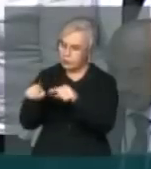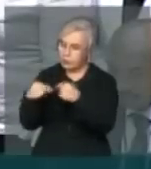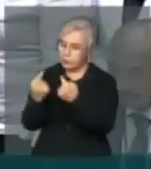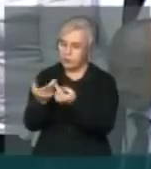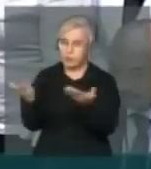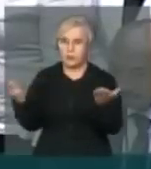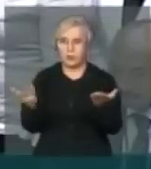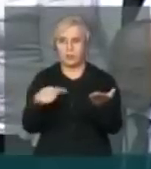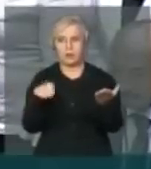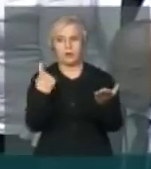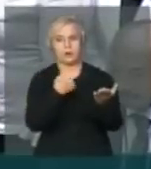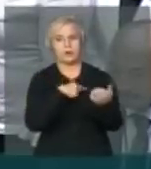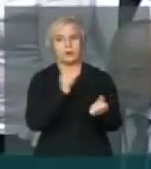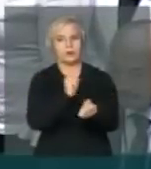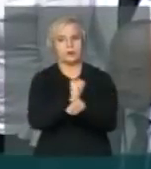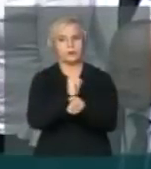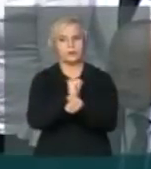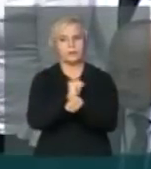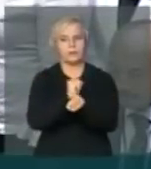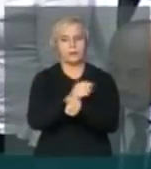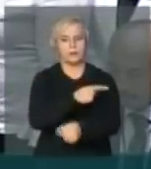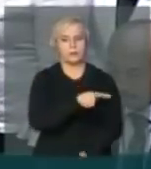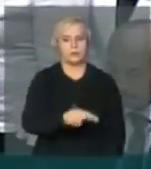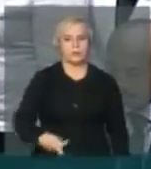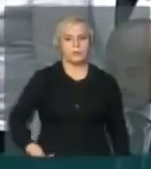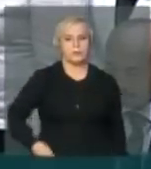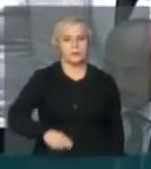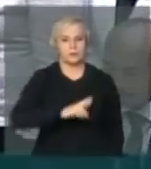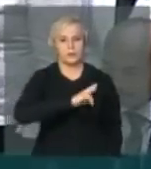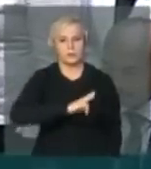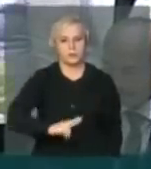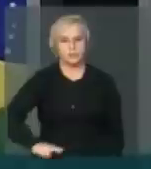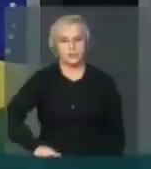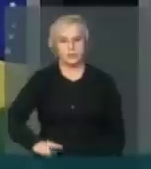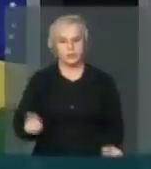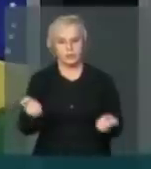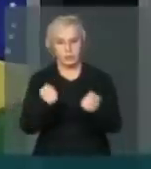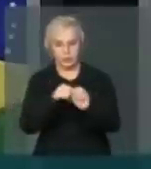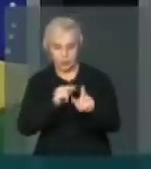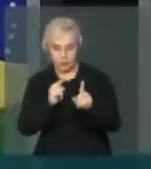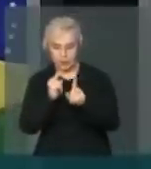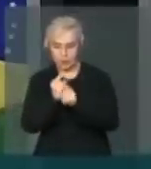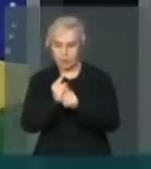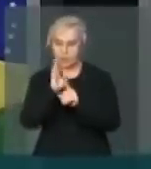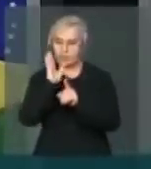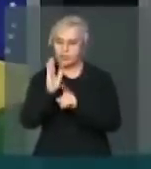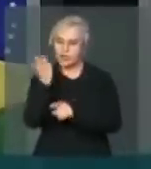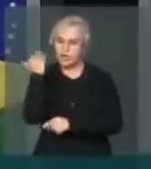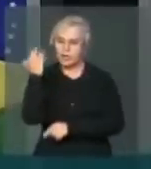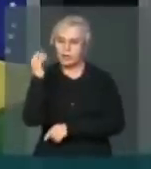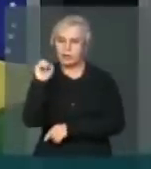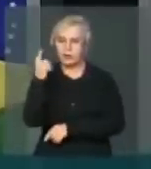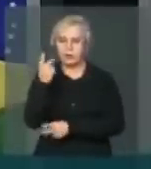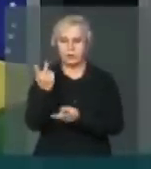espera É que a Presidente da República Que foi presa política